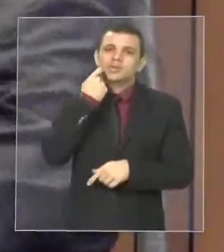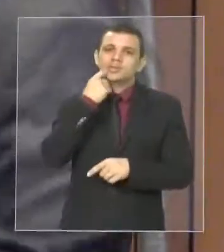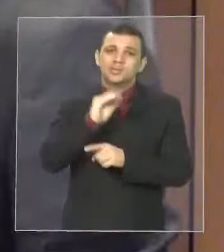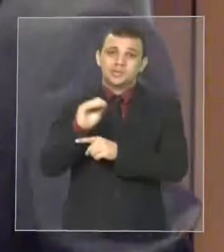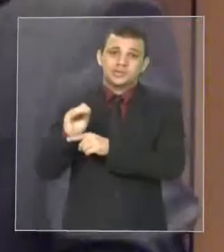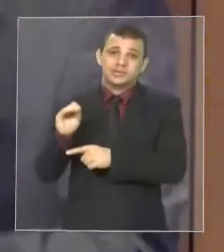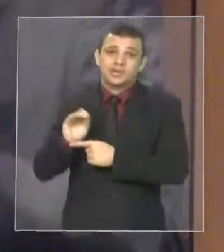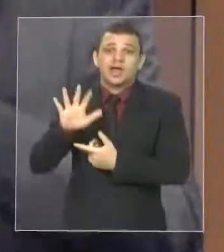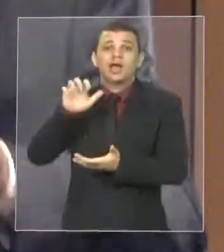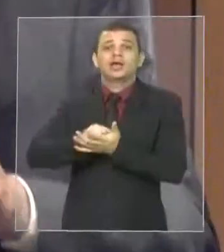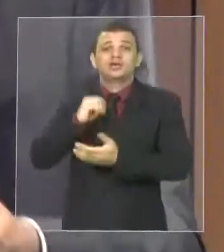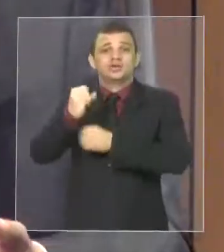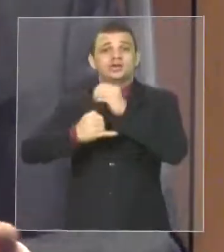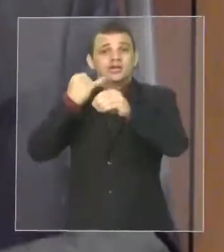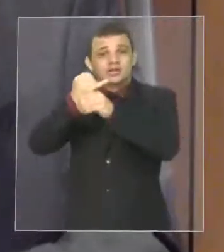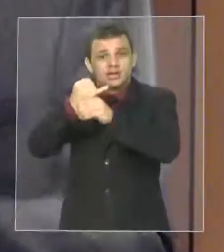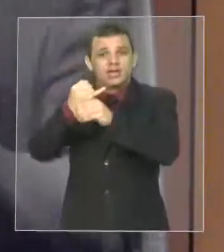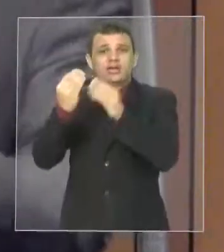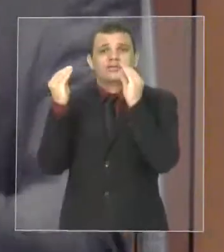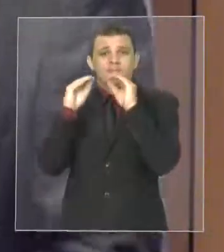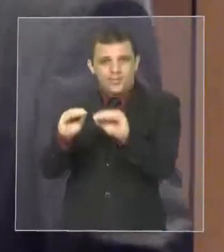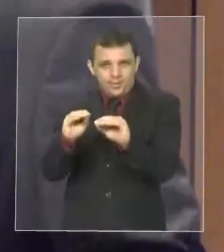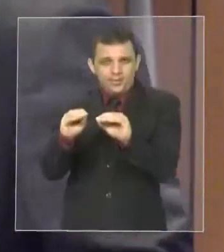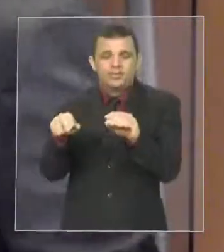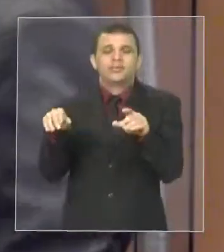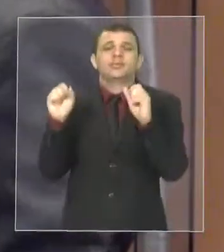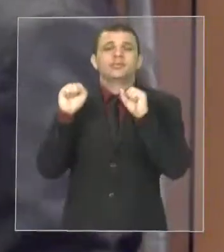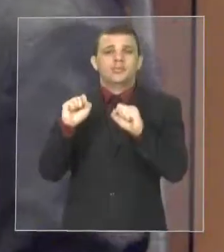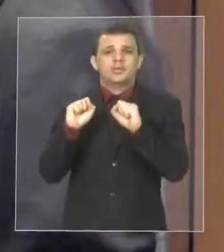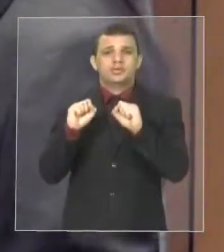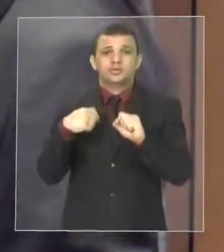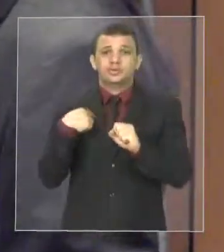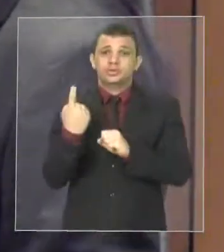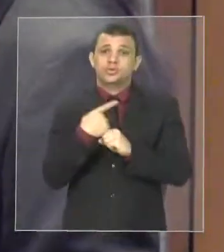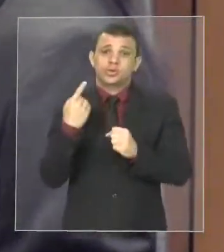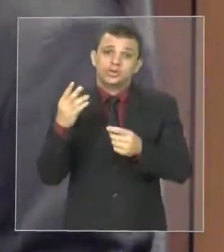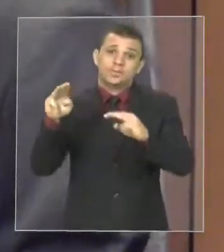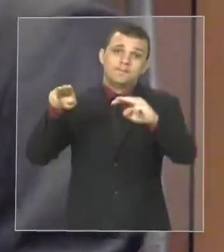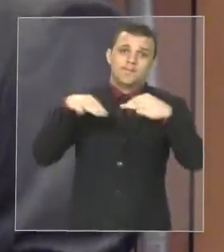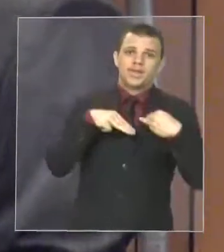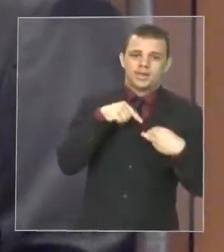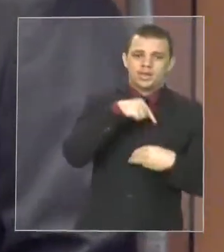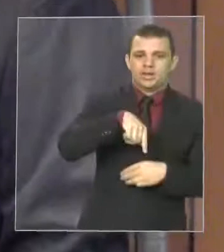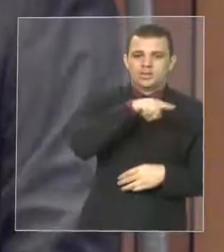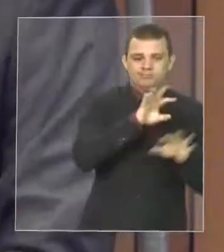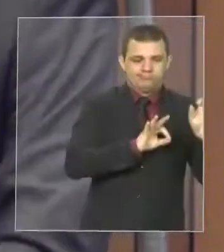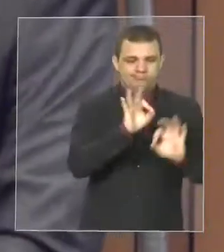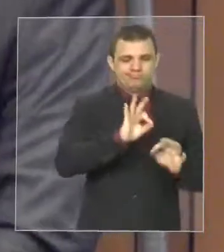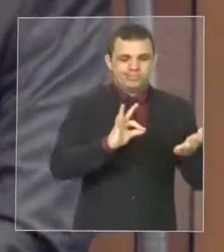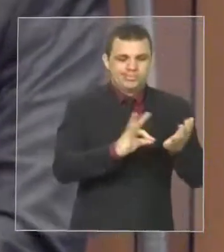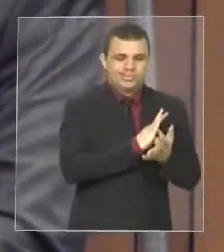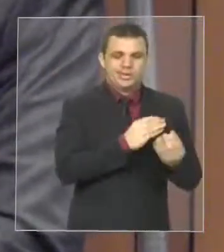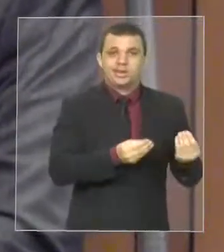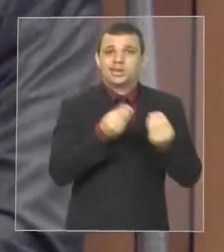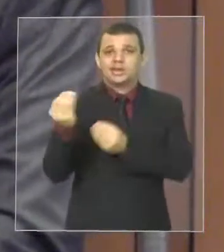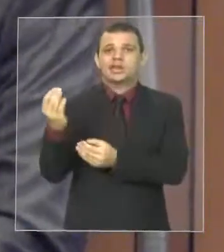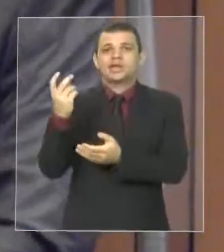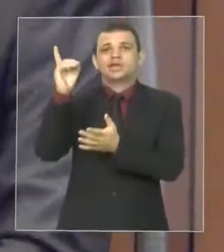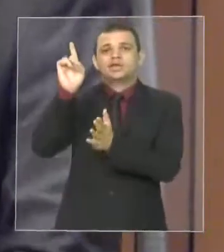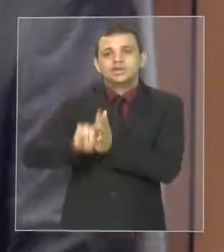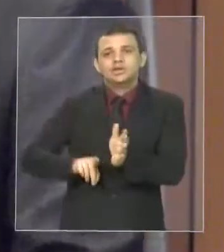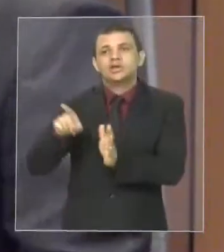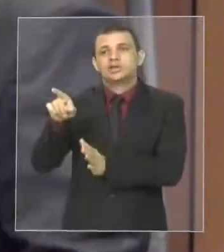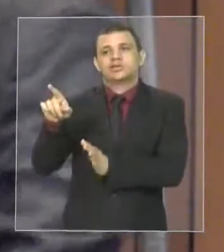no nosso sistema. Nós imprimíamos, assinávamos e dava para ele o direito dele poder ter o seu registro de agricultor. E eu